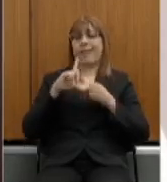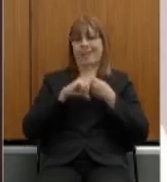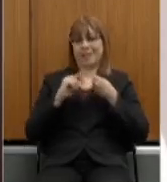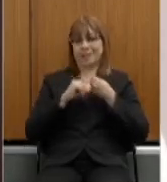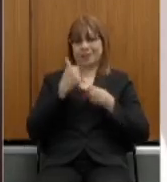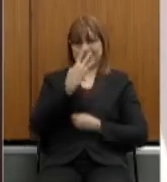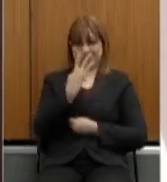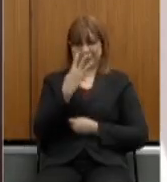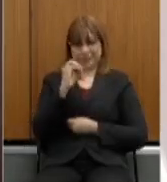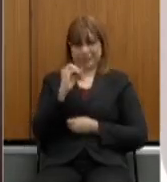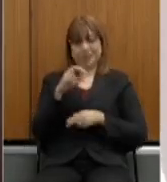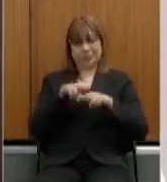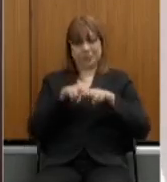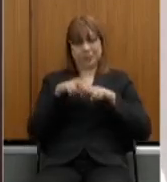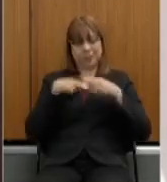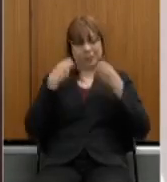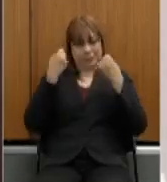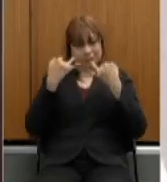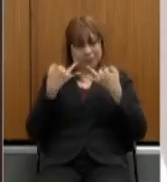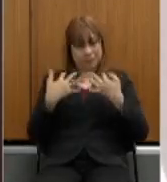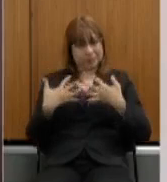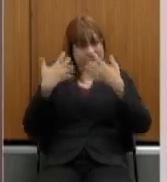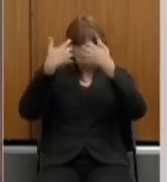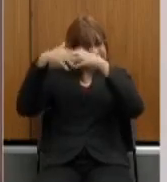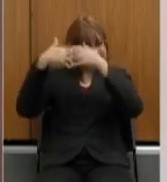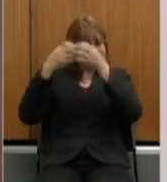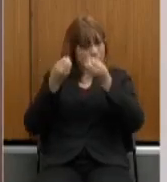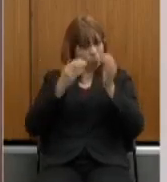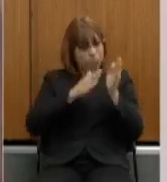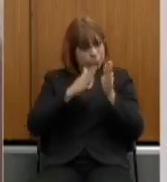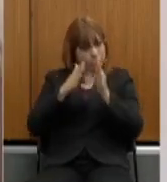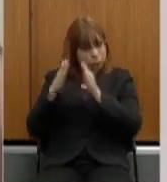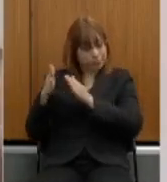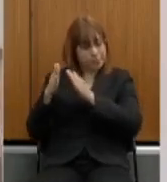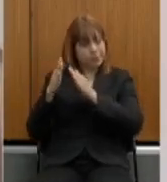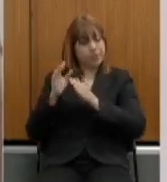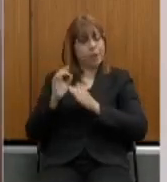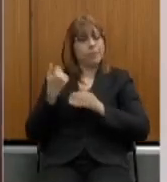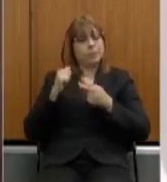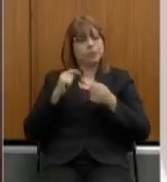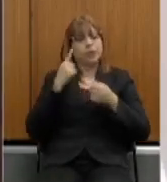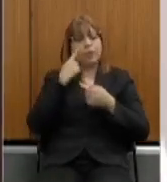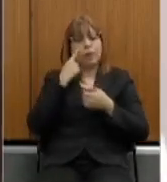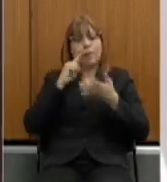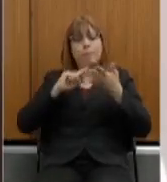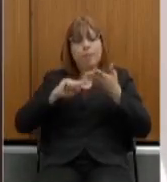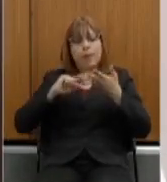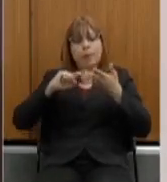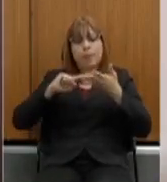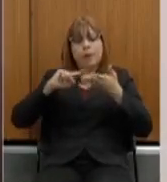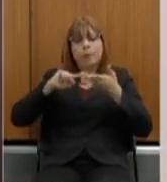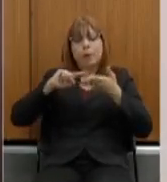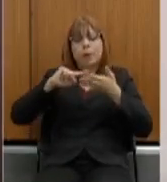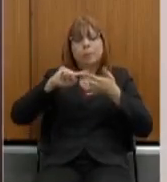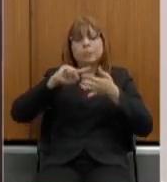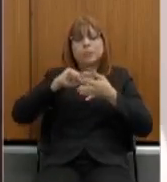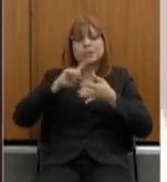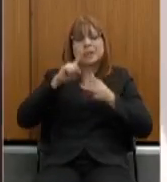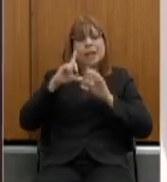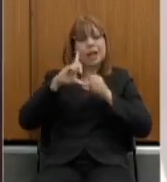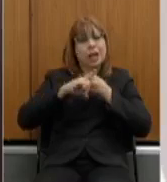mostrando para vocês, de como que foi a alteração, ponto a ponto do artigo 40 para liberar,